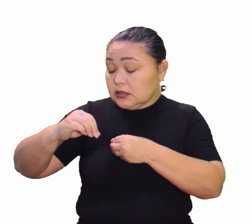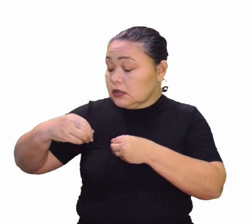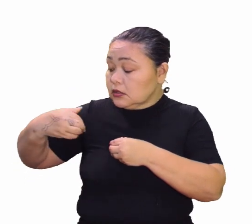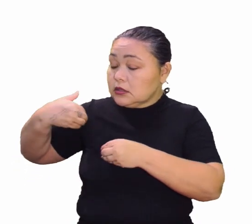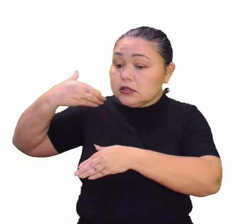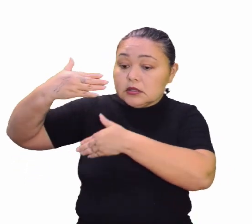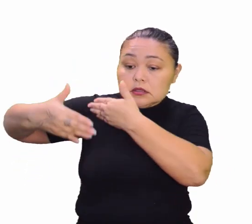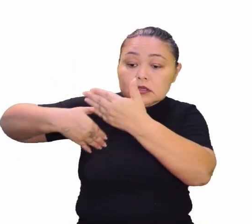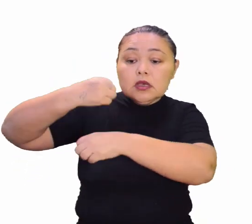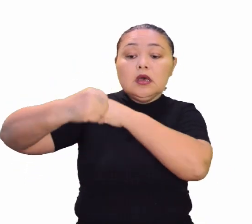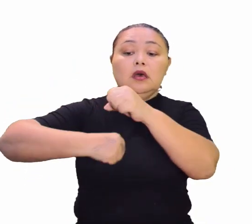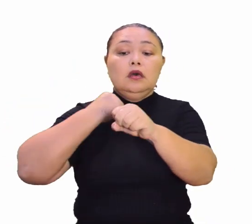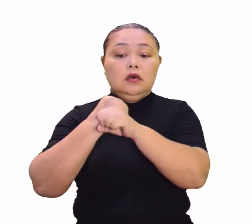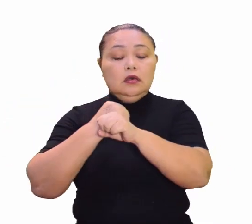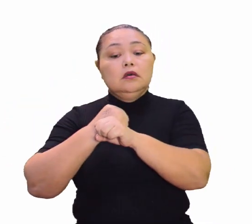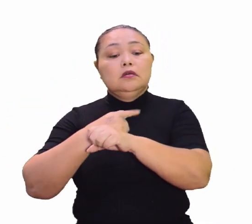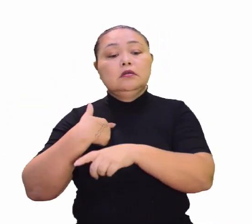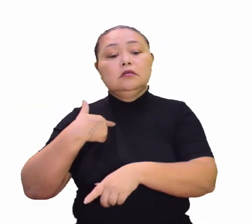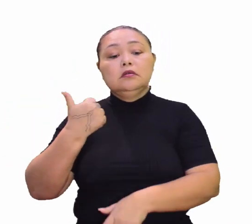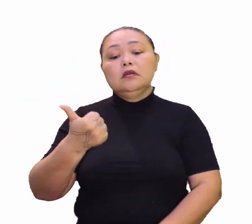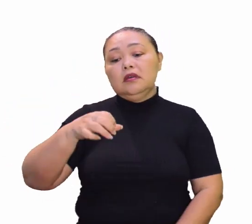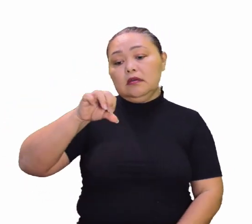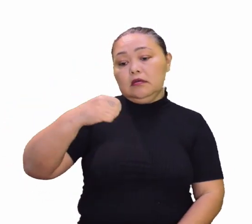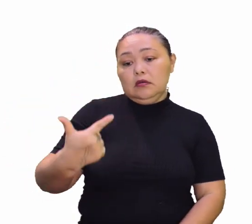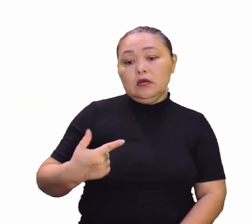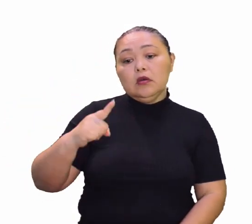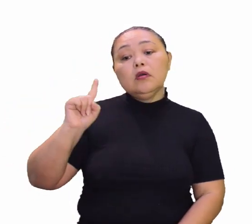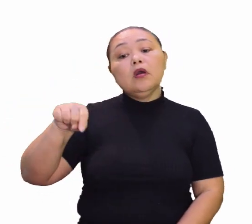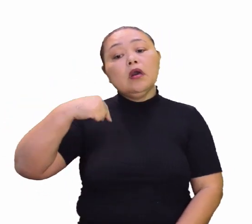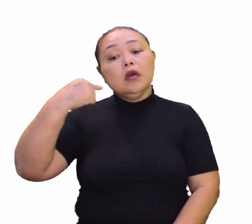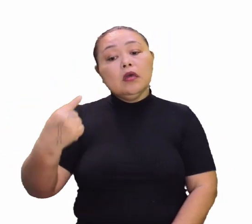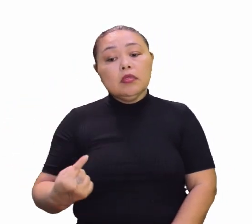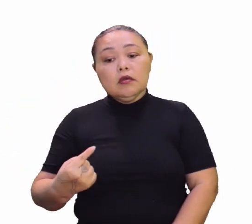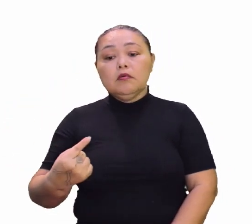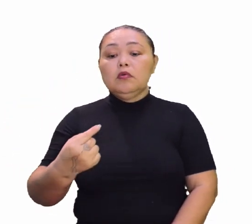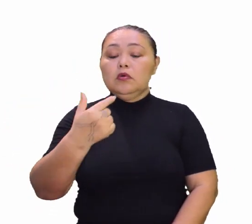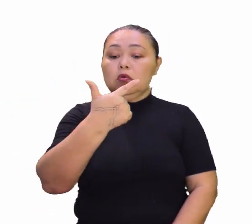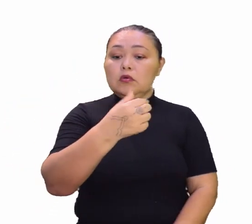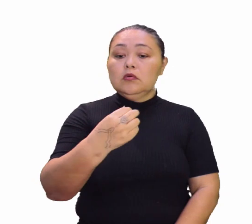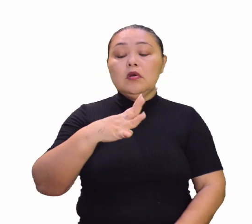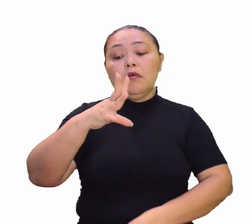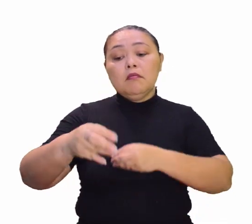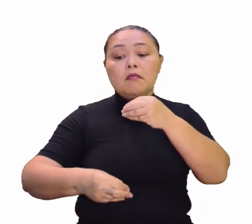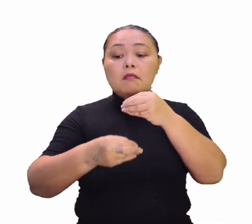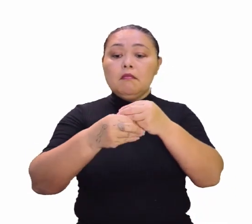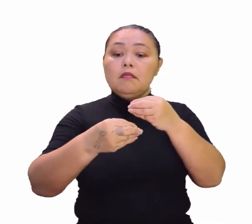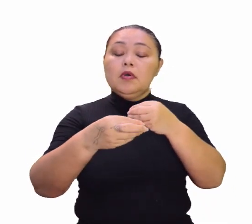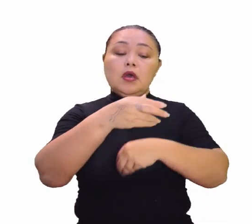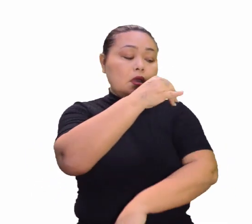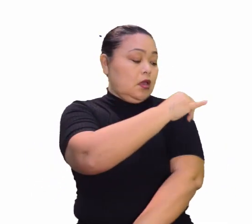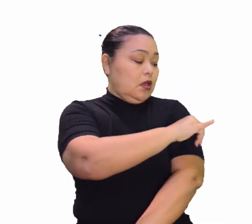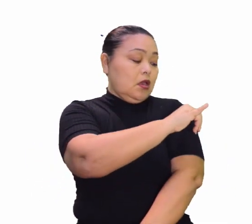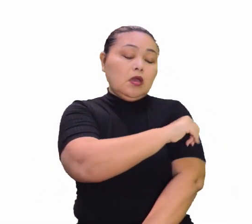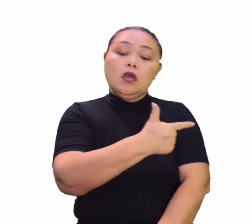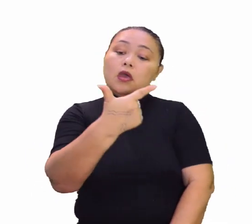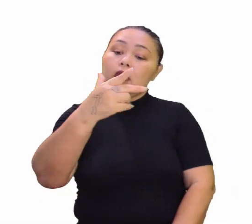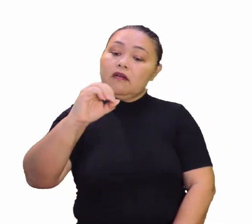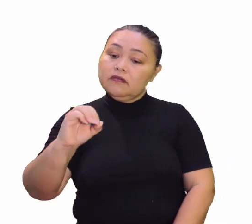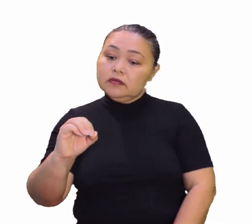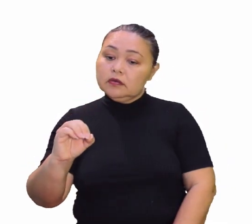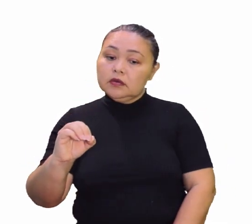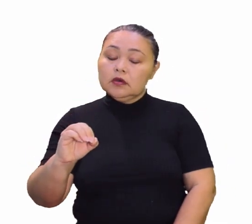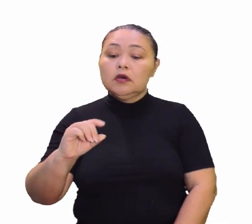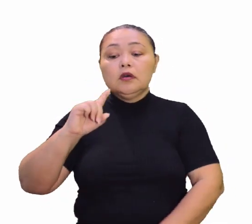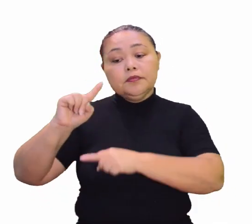a conferência de Rio 92. E depois, em 2012, Rio mais 20, né? 20 anos aí